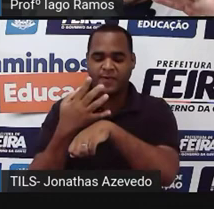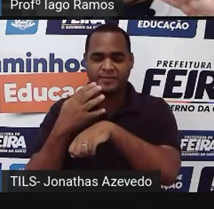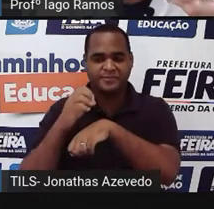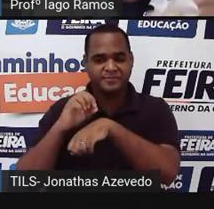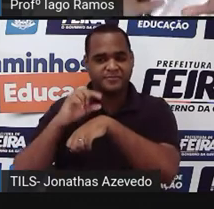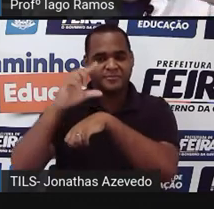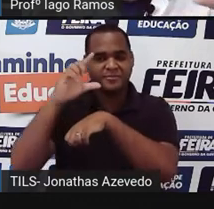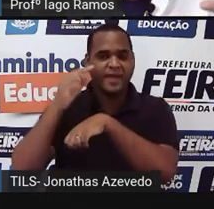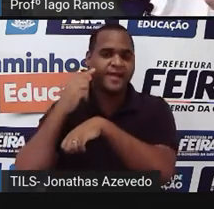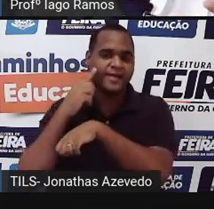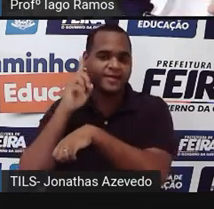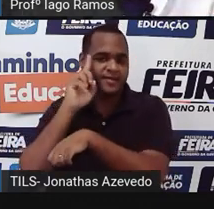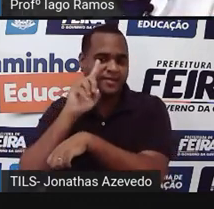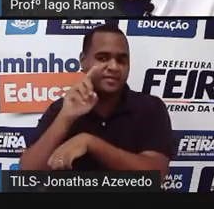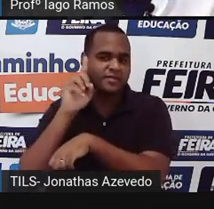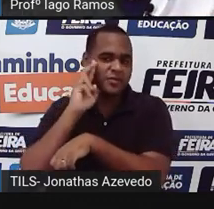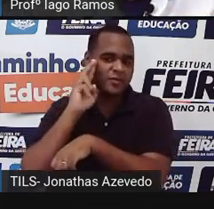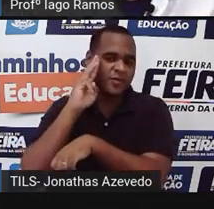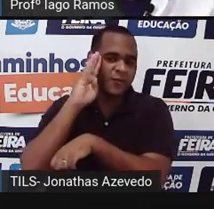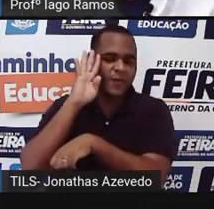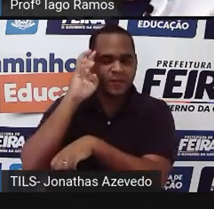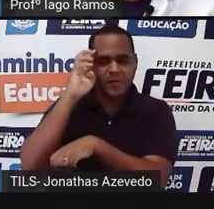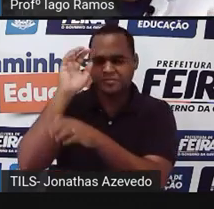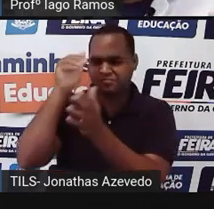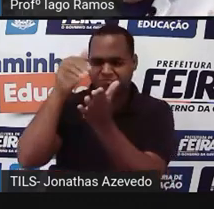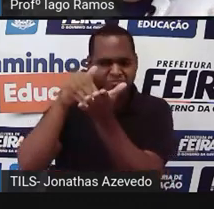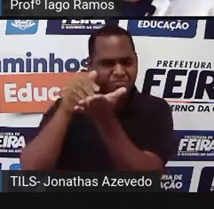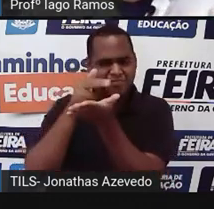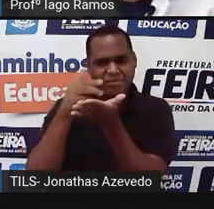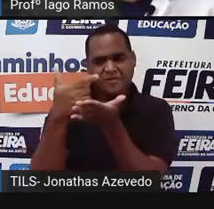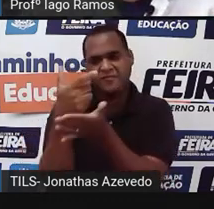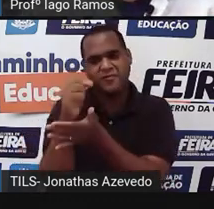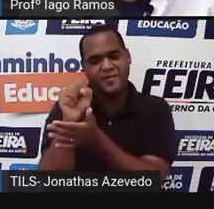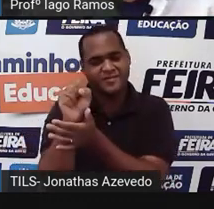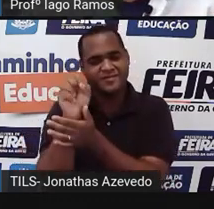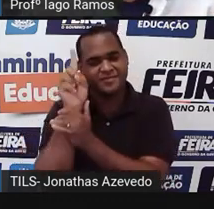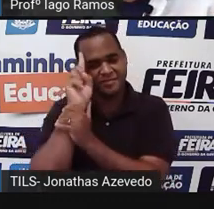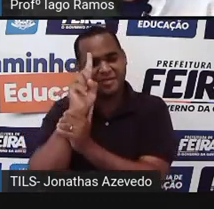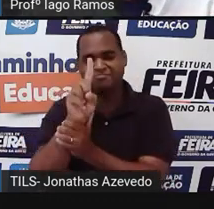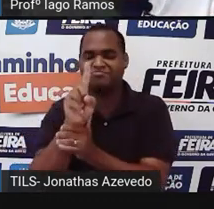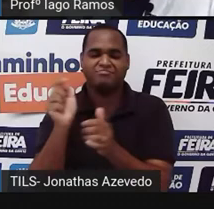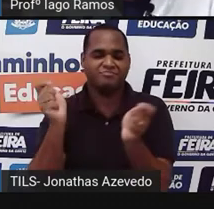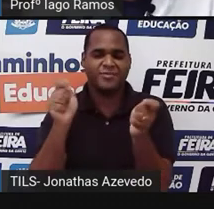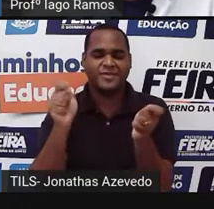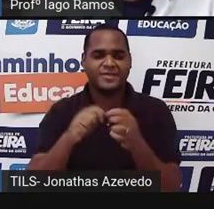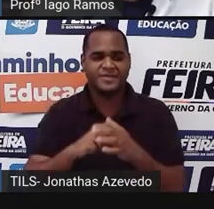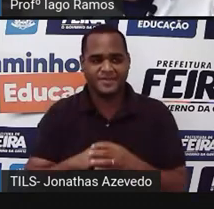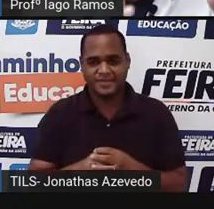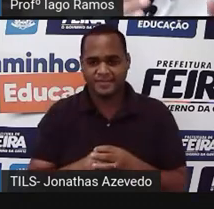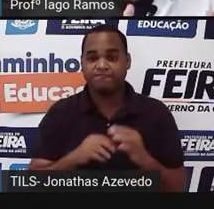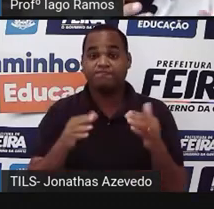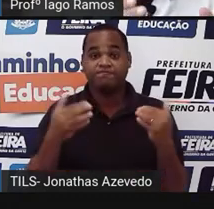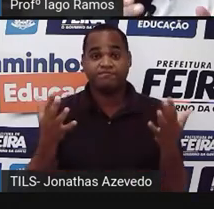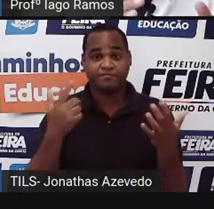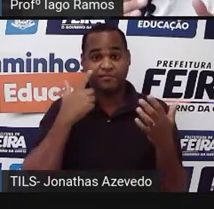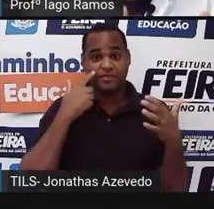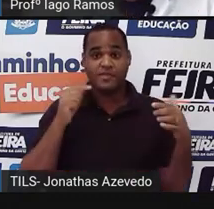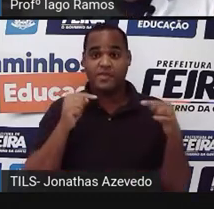dia e isso vai até o vigésimo oitavo dia então essa coisa das